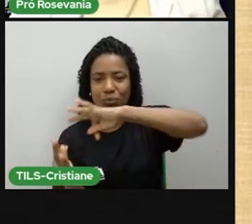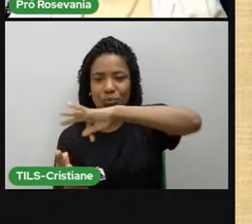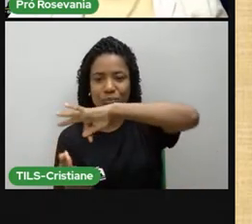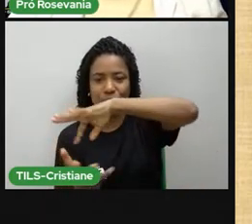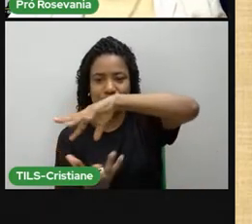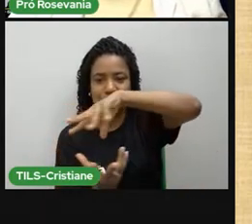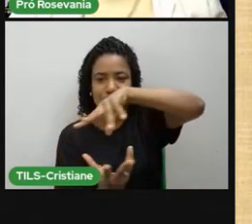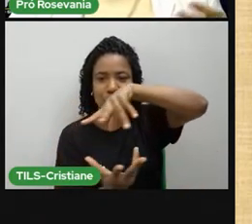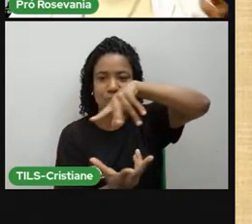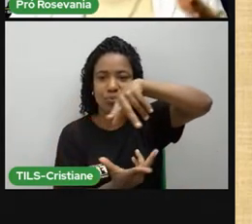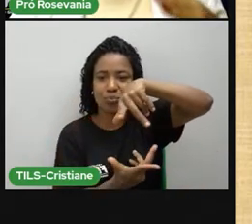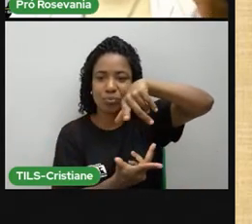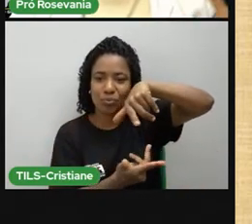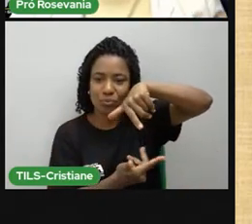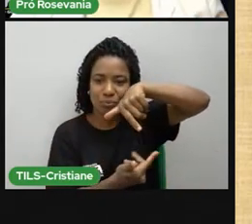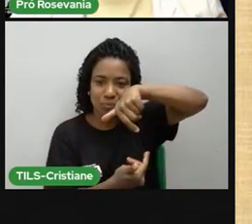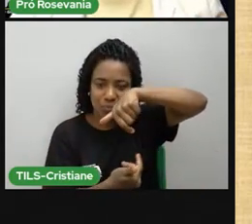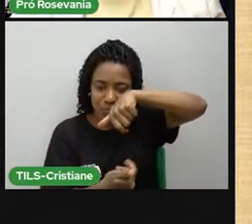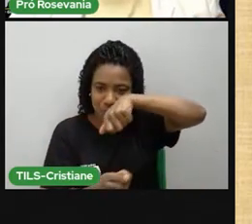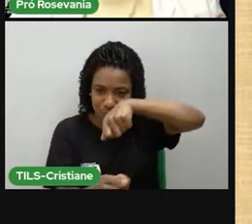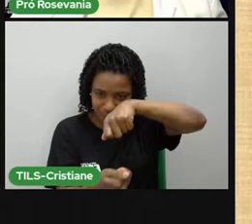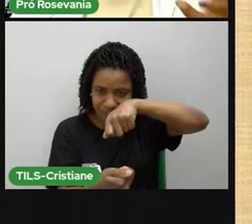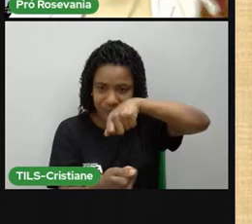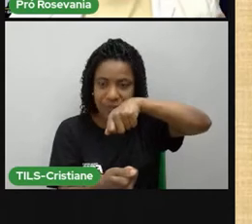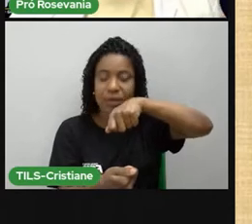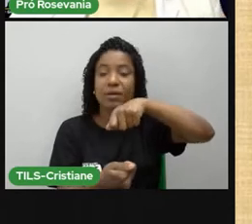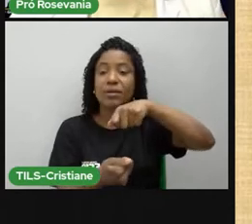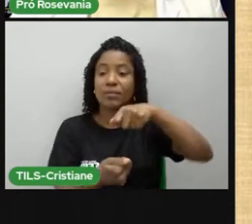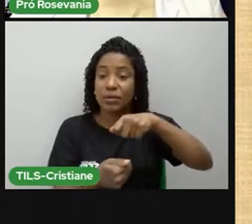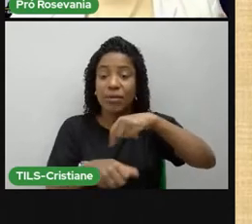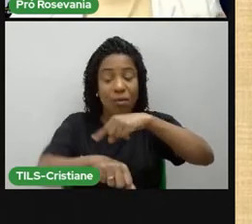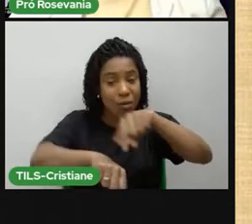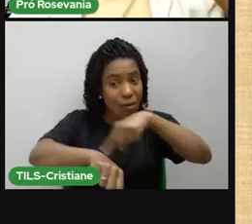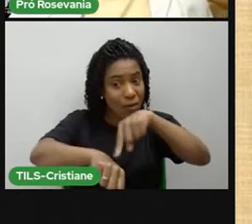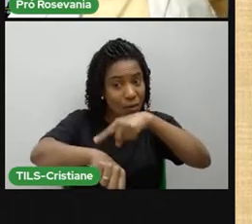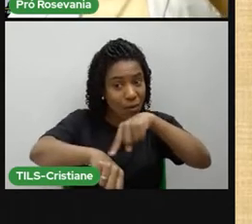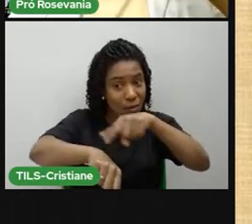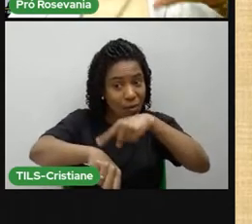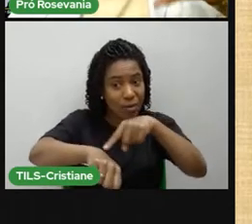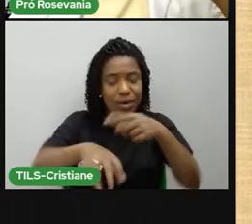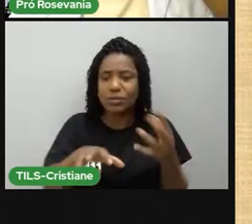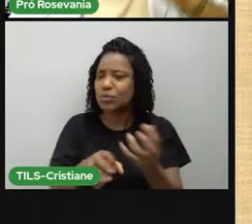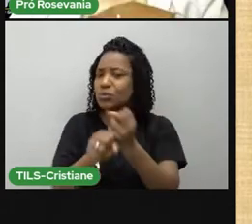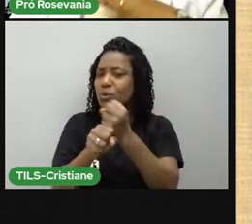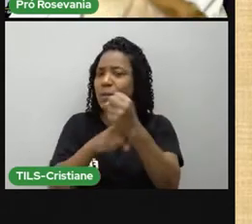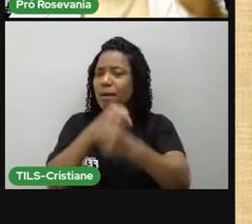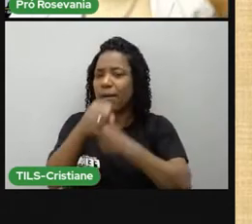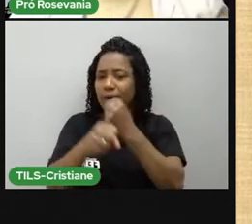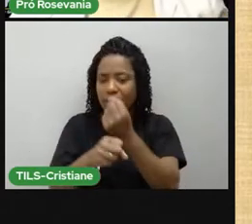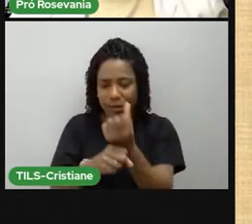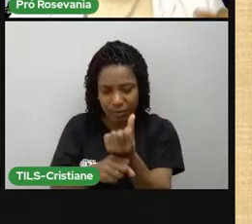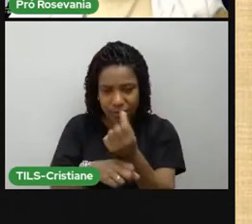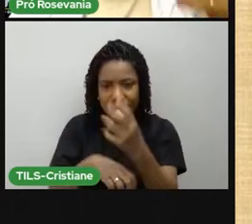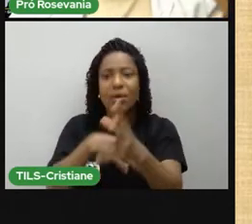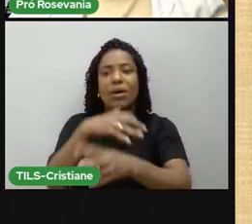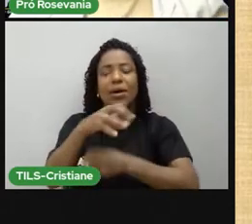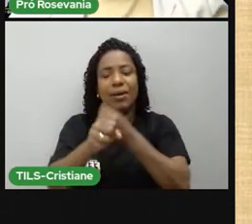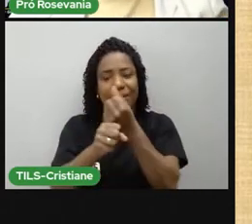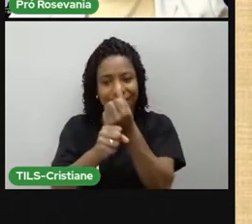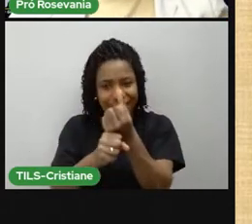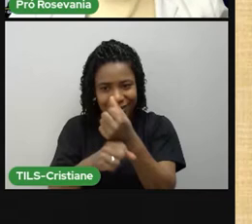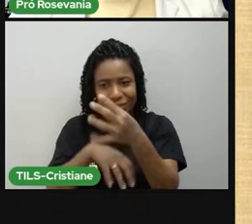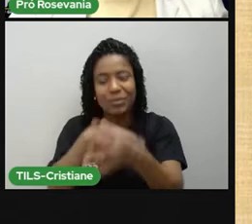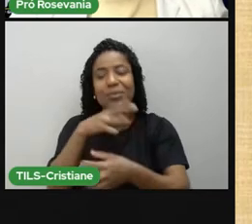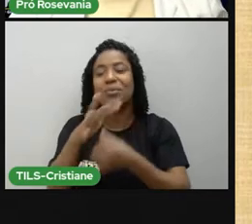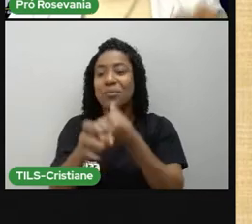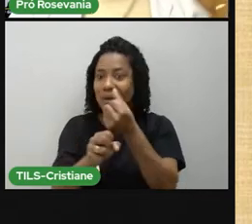horinhas. E que ao final, que a gente vai juntando, no final do ano dão seis horas. E a gente soma essas seis horas em